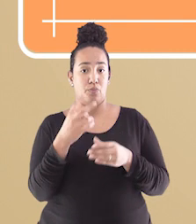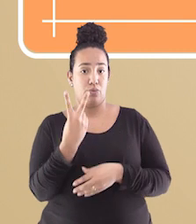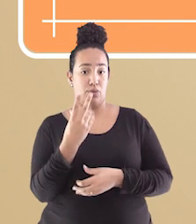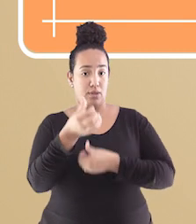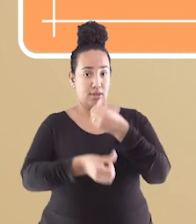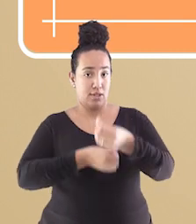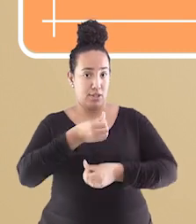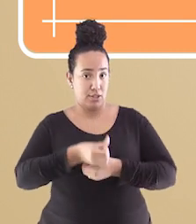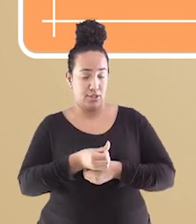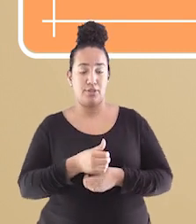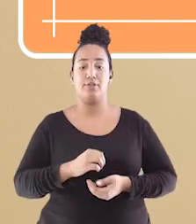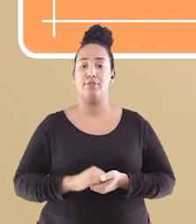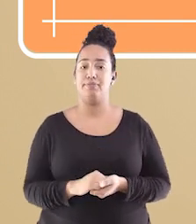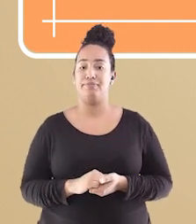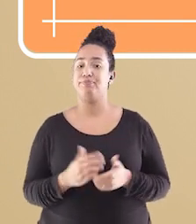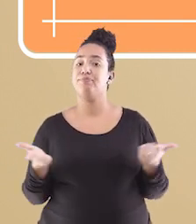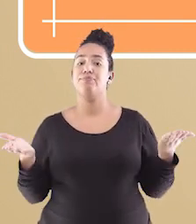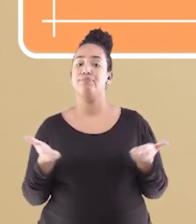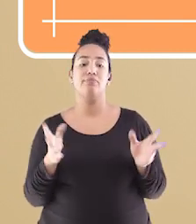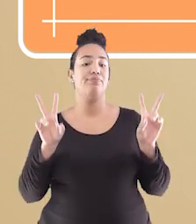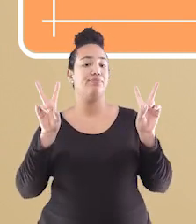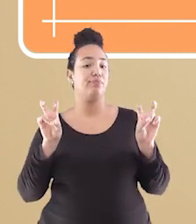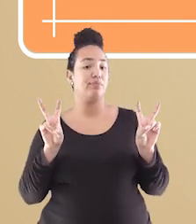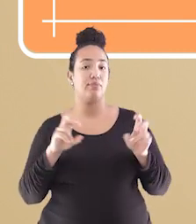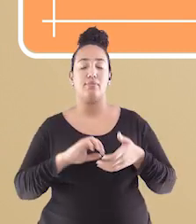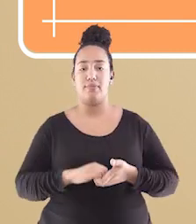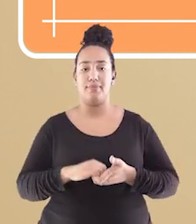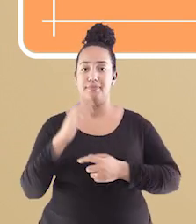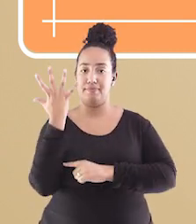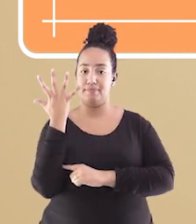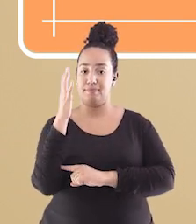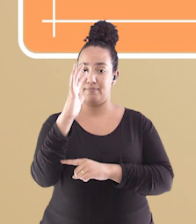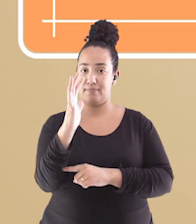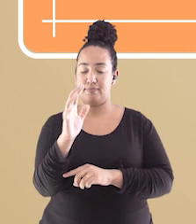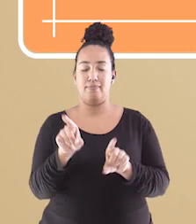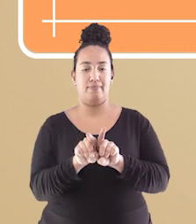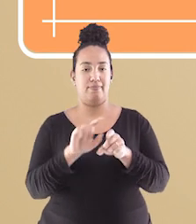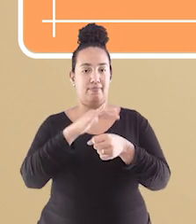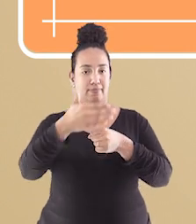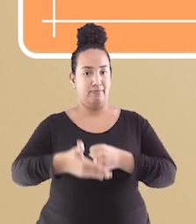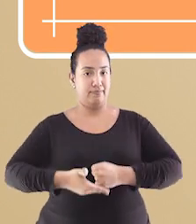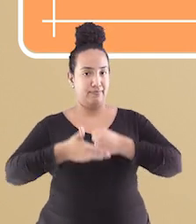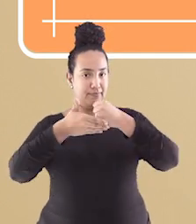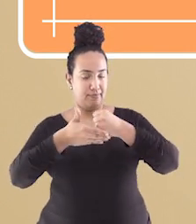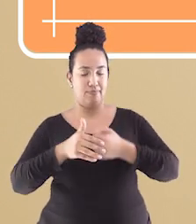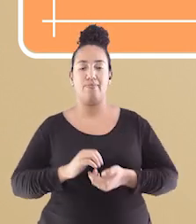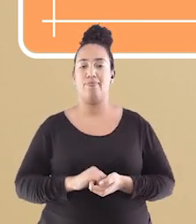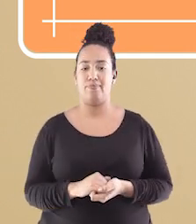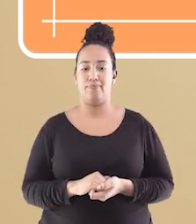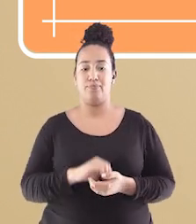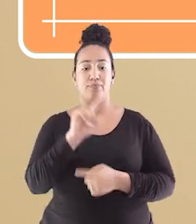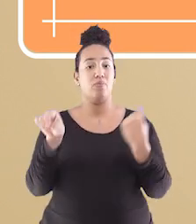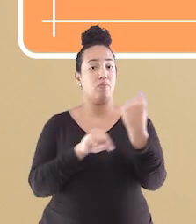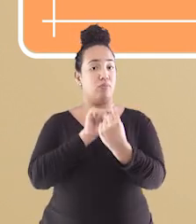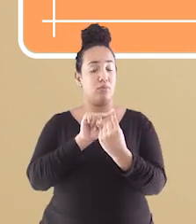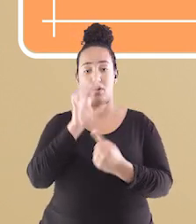ciclo da EJA. Hoje vamos trabalhar com eixo temático, meio ambiente e sustentabilidade.